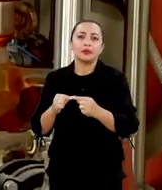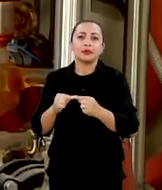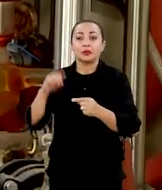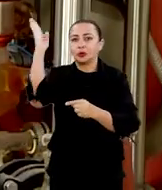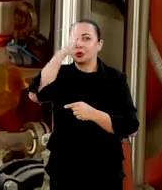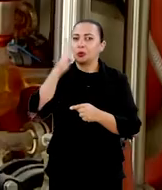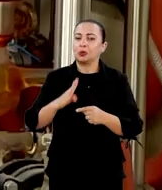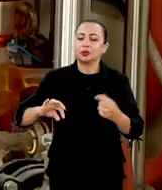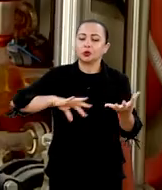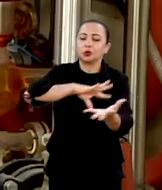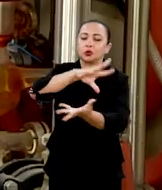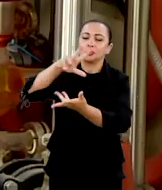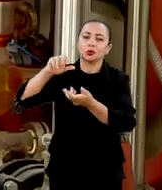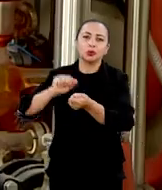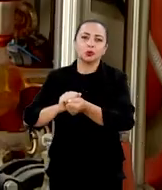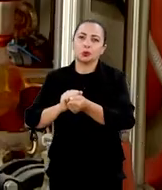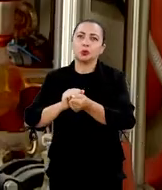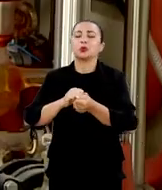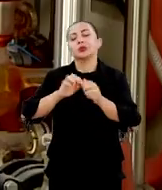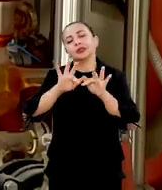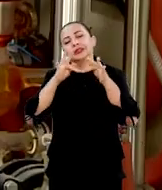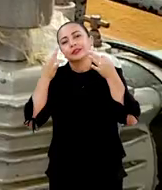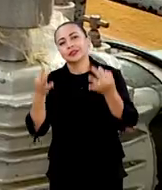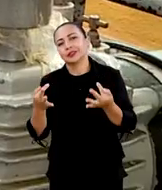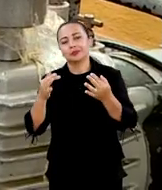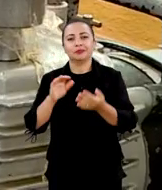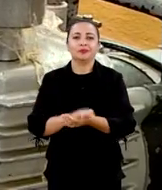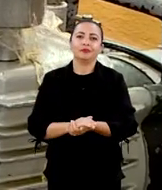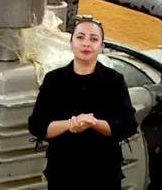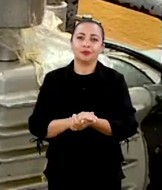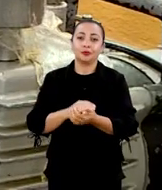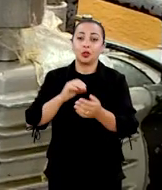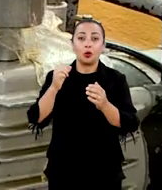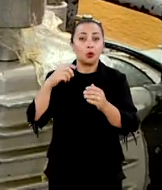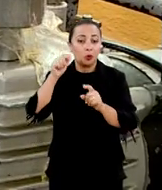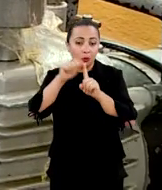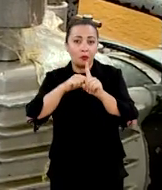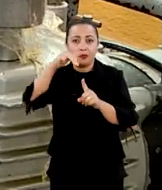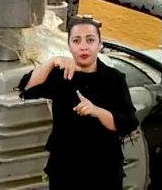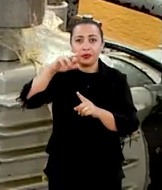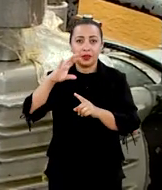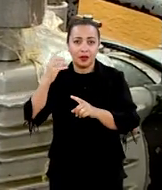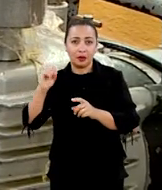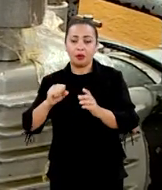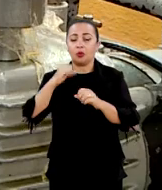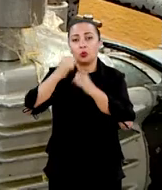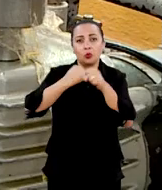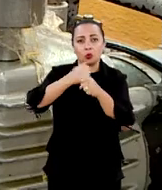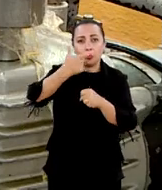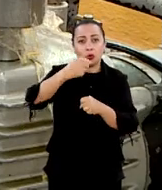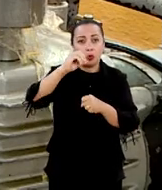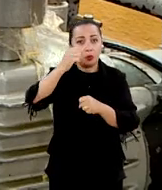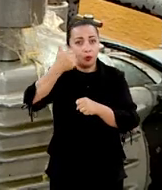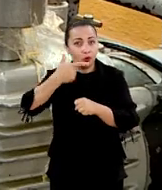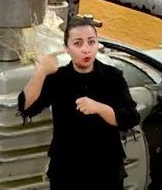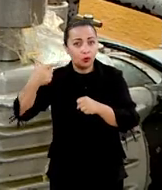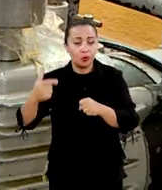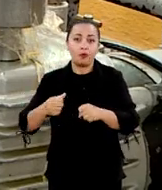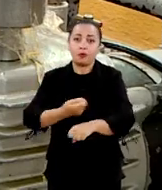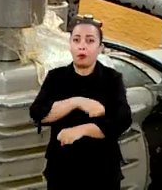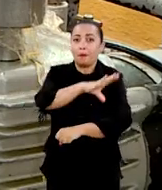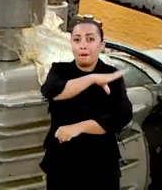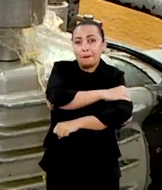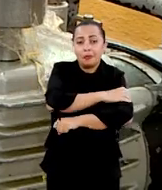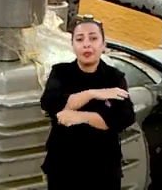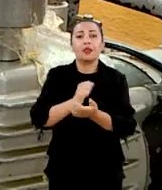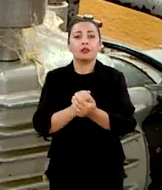Brasil e no mundo de uma forma muito simples. Em março de 2022, o produto foi patenteado pelo Instituto Nacional